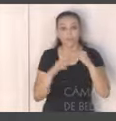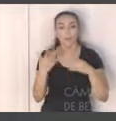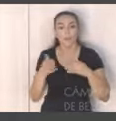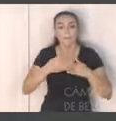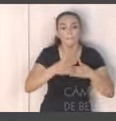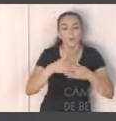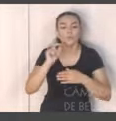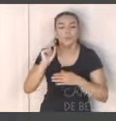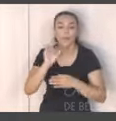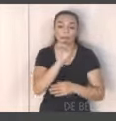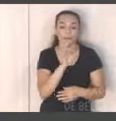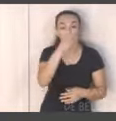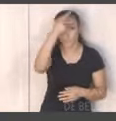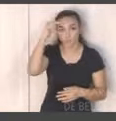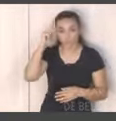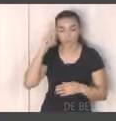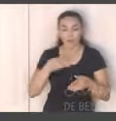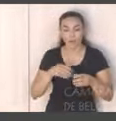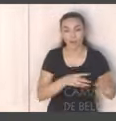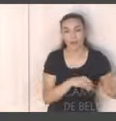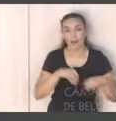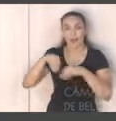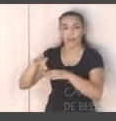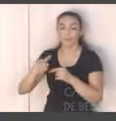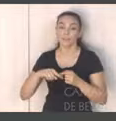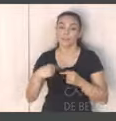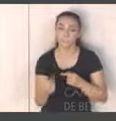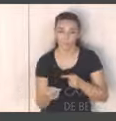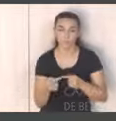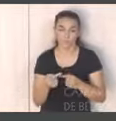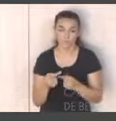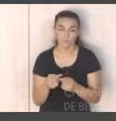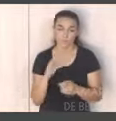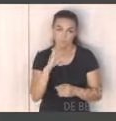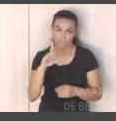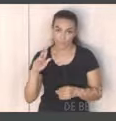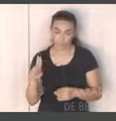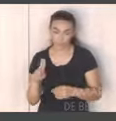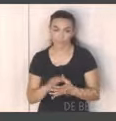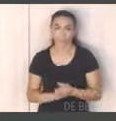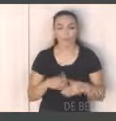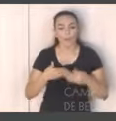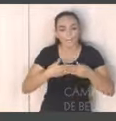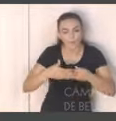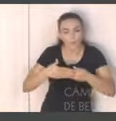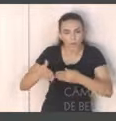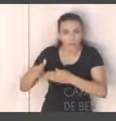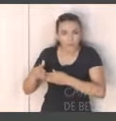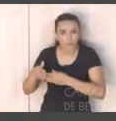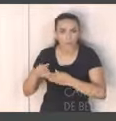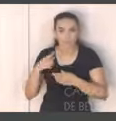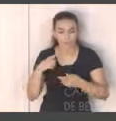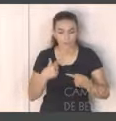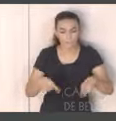levam o reciclado para a coleta posterior por parte da SLO. O porta-a-porta aí quando fala em